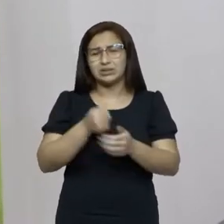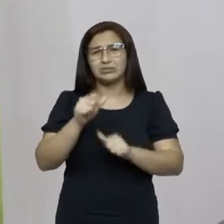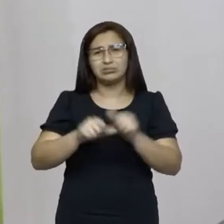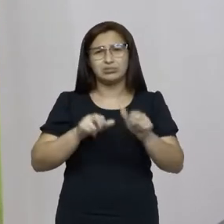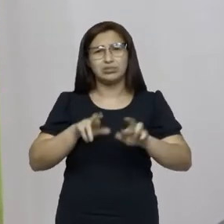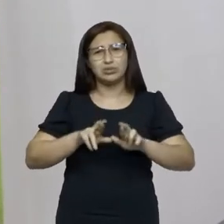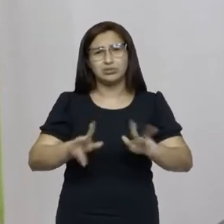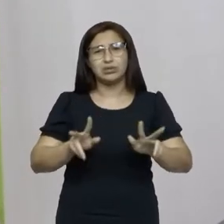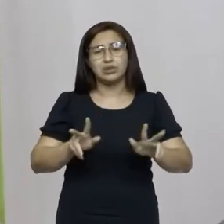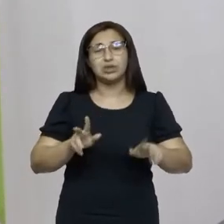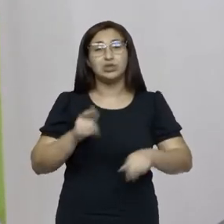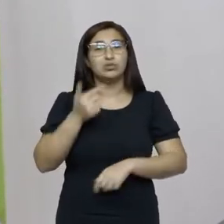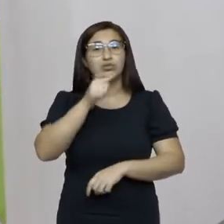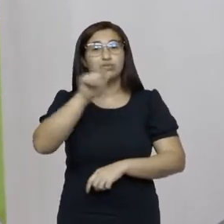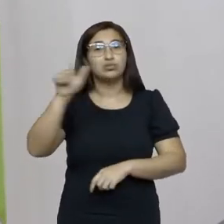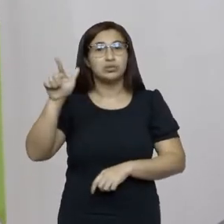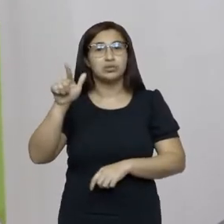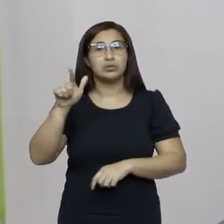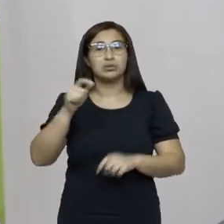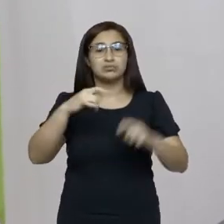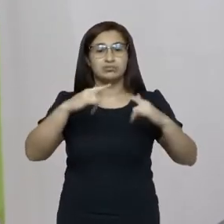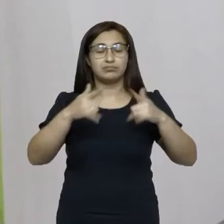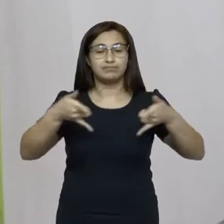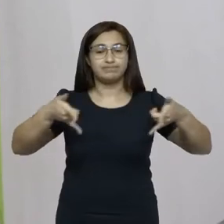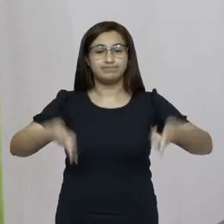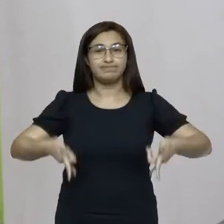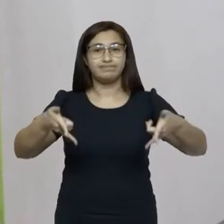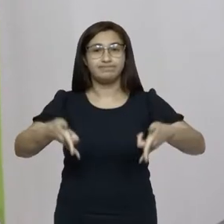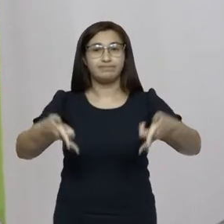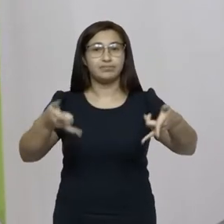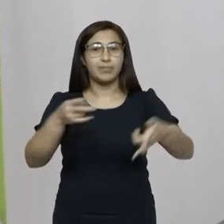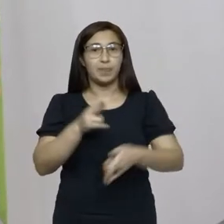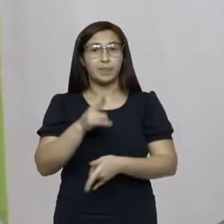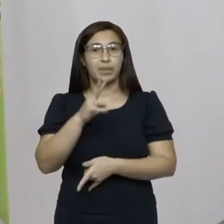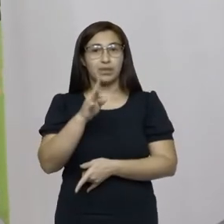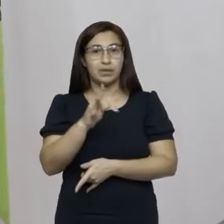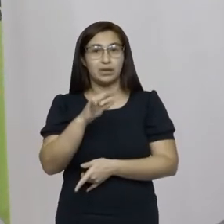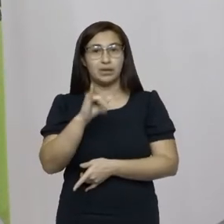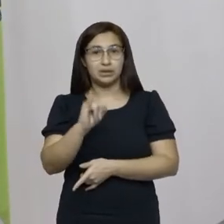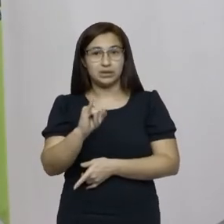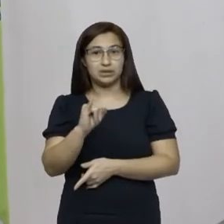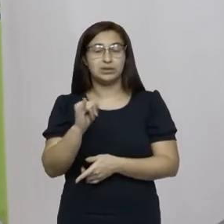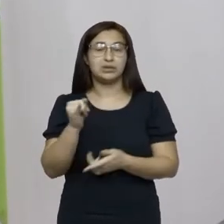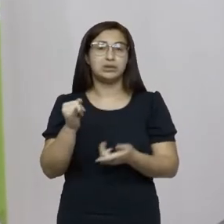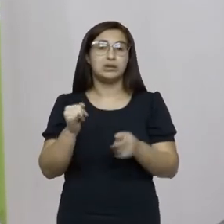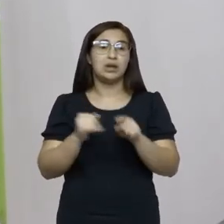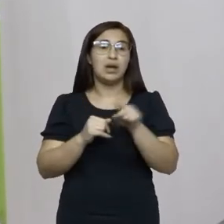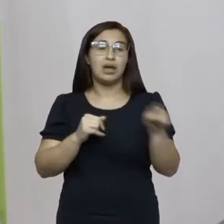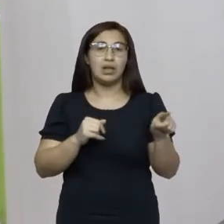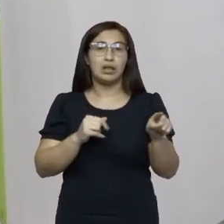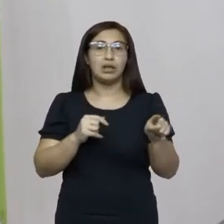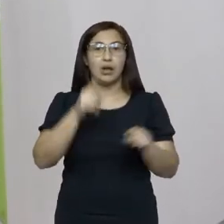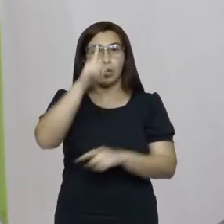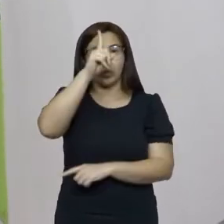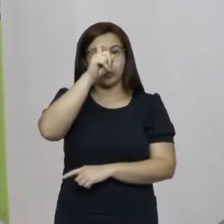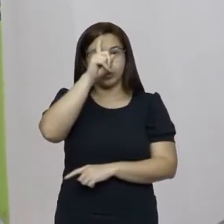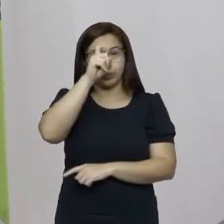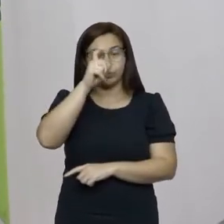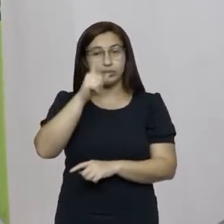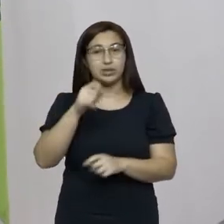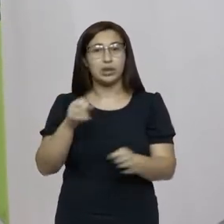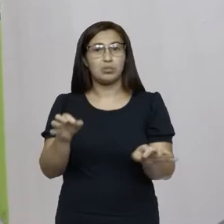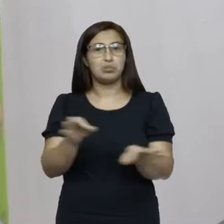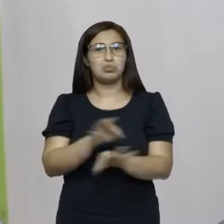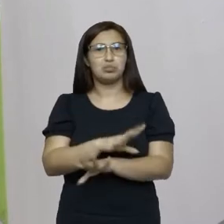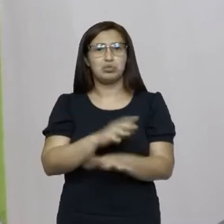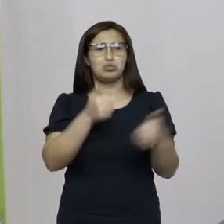tem mais uma questão aí leitos de UTI UTI pediátrica neonatal tem hospital com leito prontinho